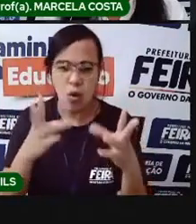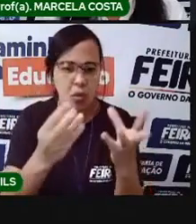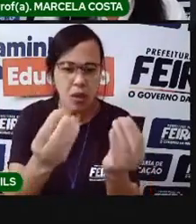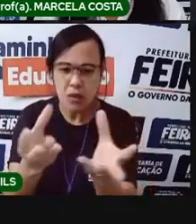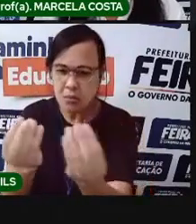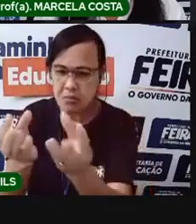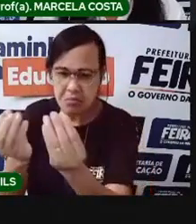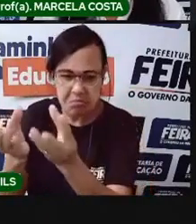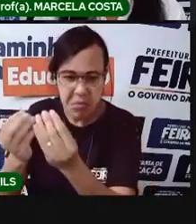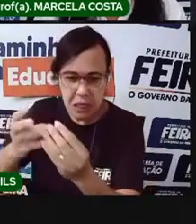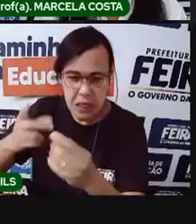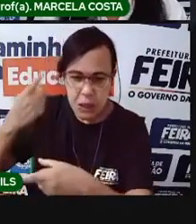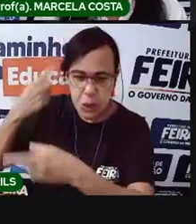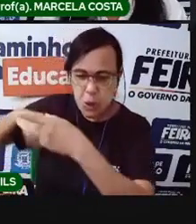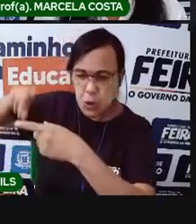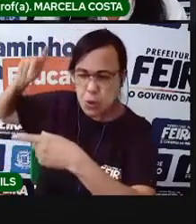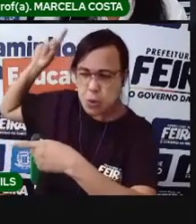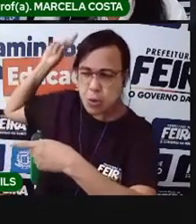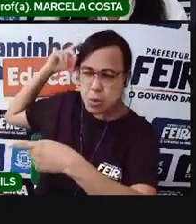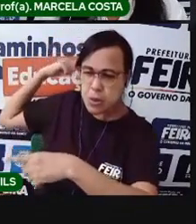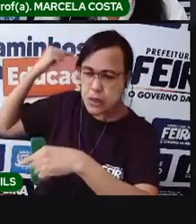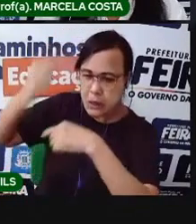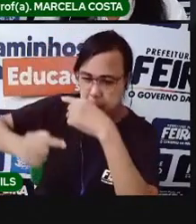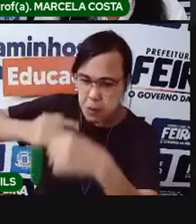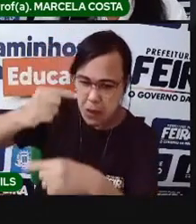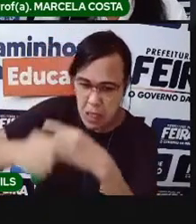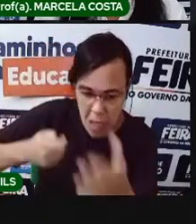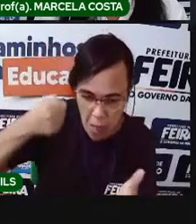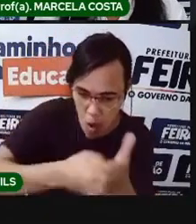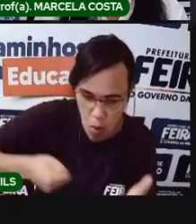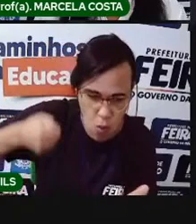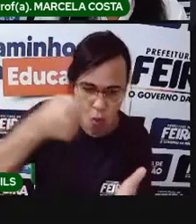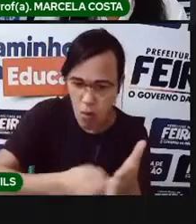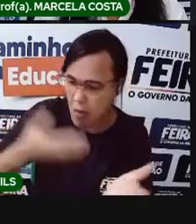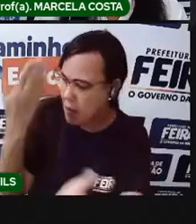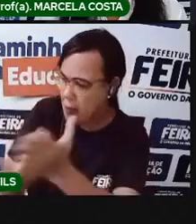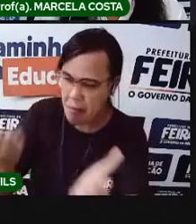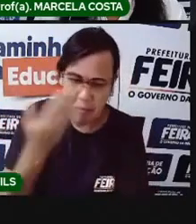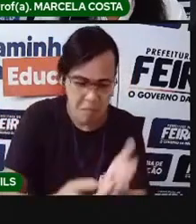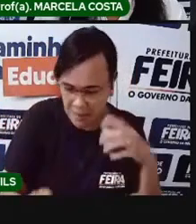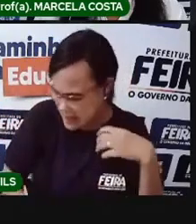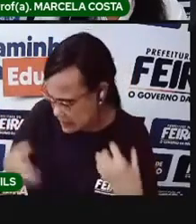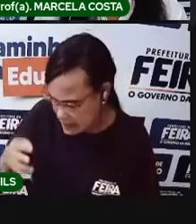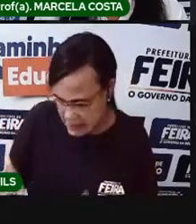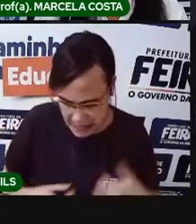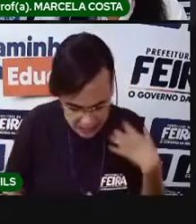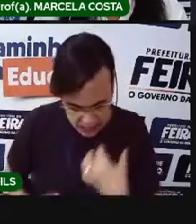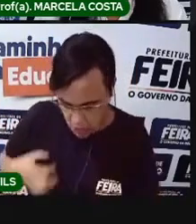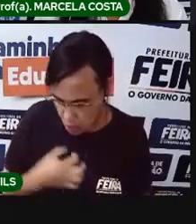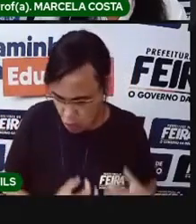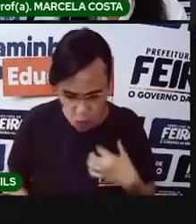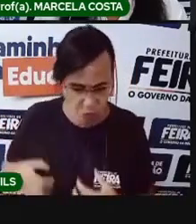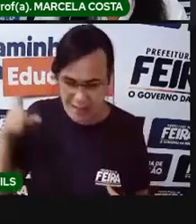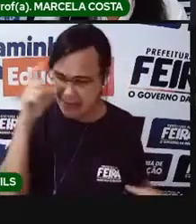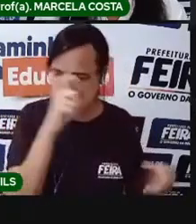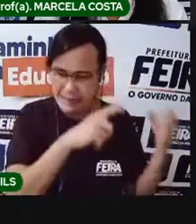Ancestralidade, histórias de lutas, de perdas, angústias e tantas expectativas. É o passado de